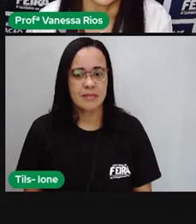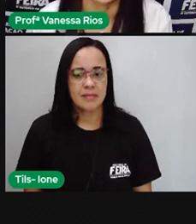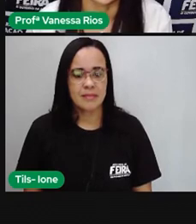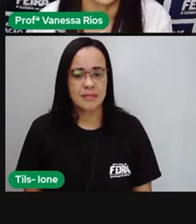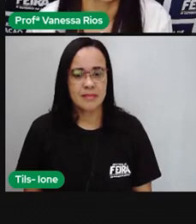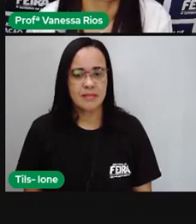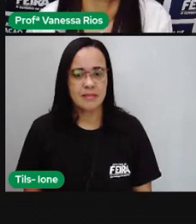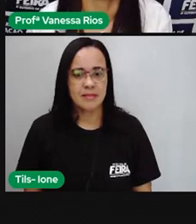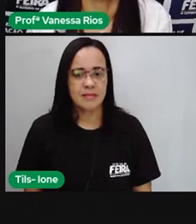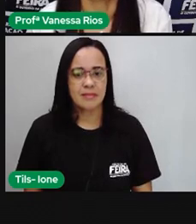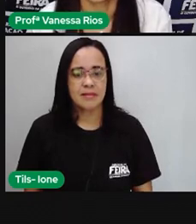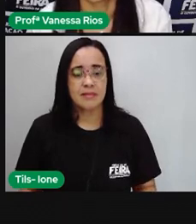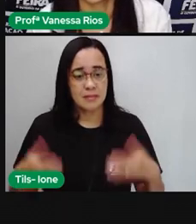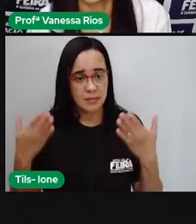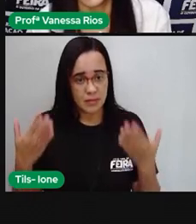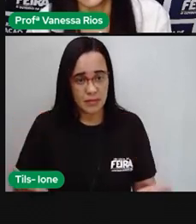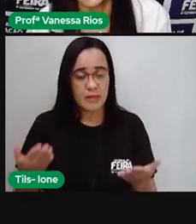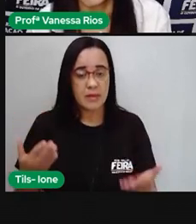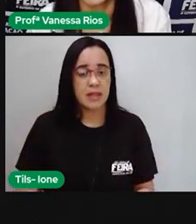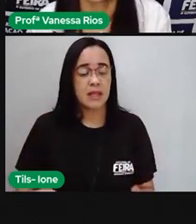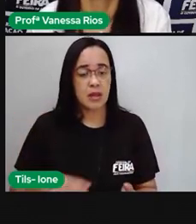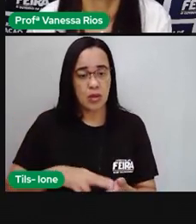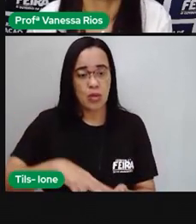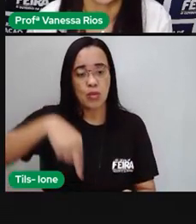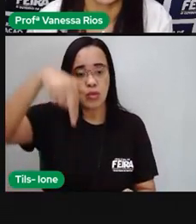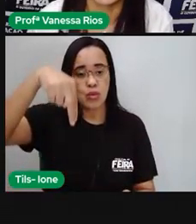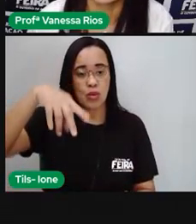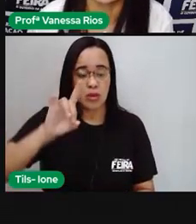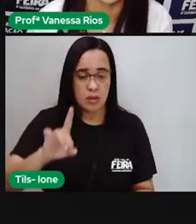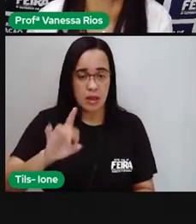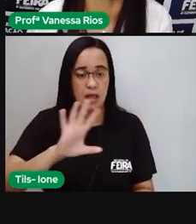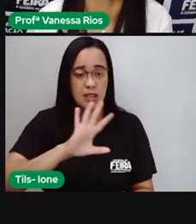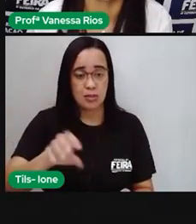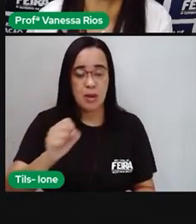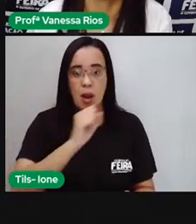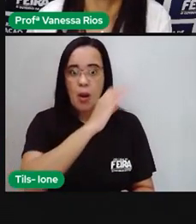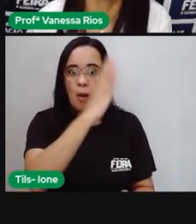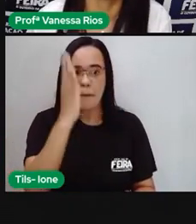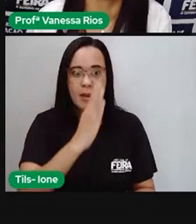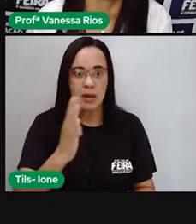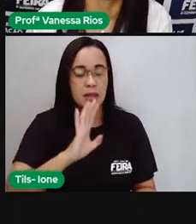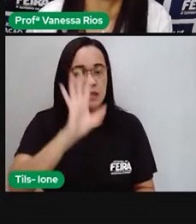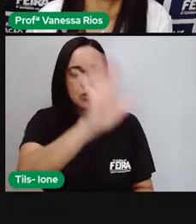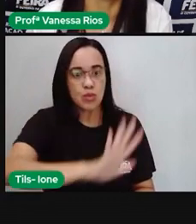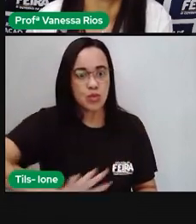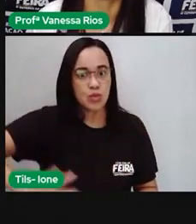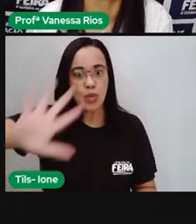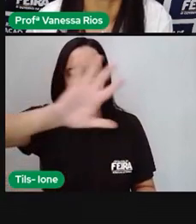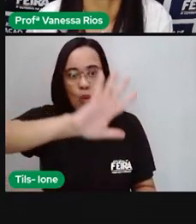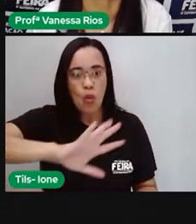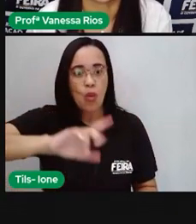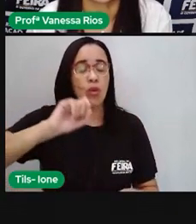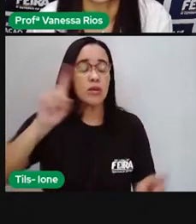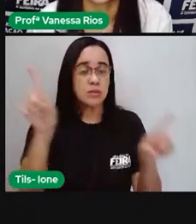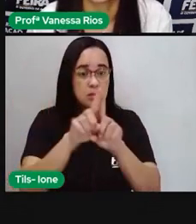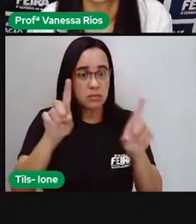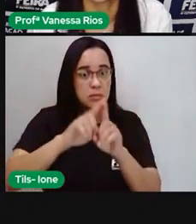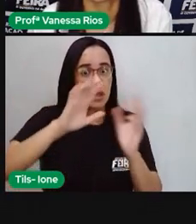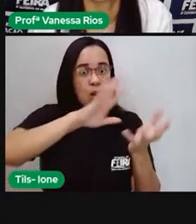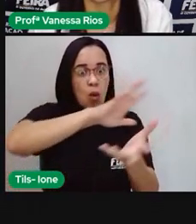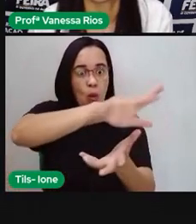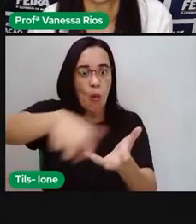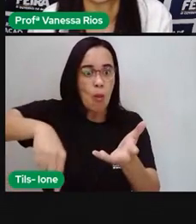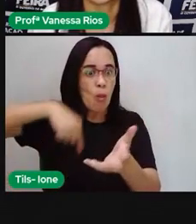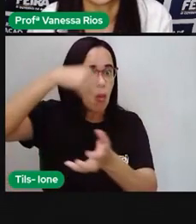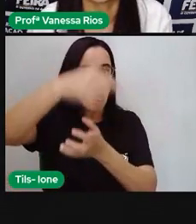E aí, em relação não só ao nordeste, mas ao nosso país, em relação ao mundo, todas as diversidades, todos